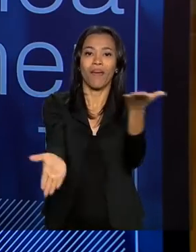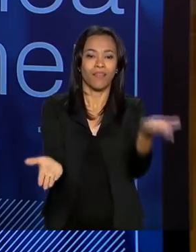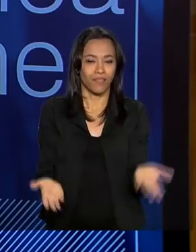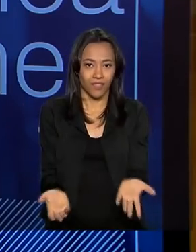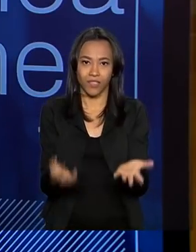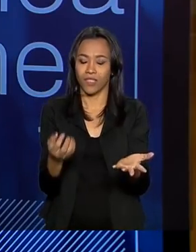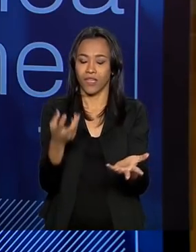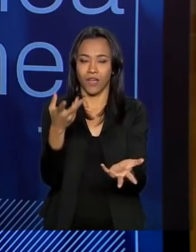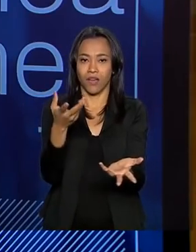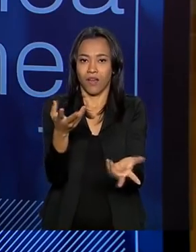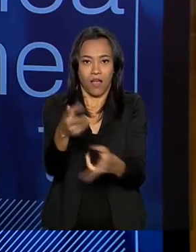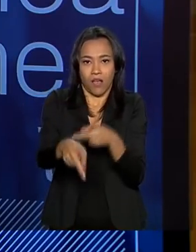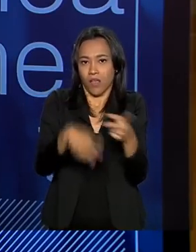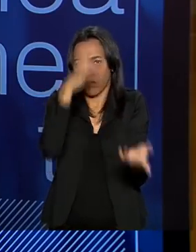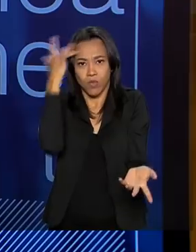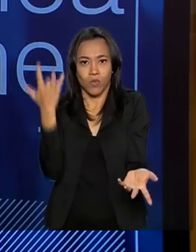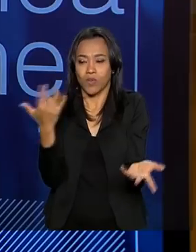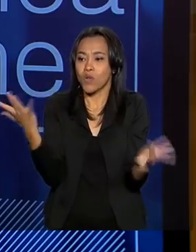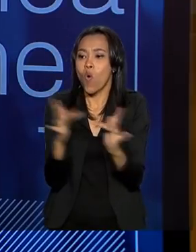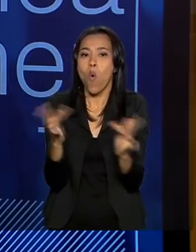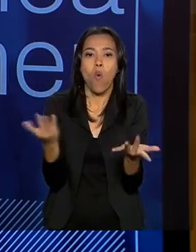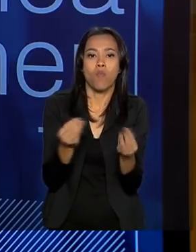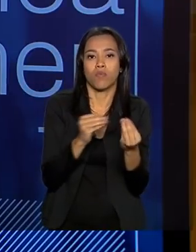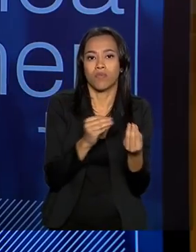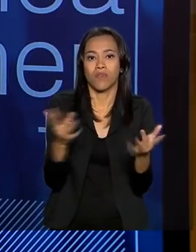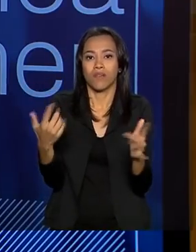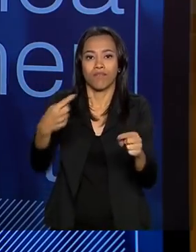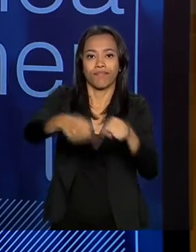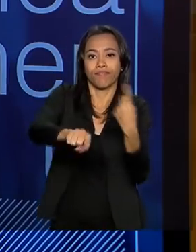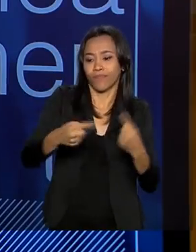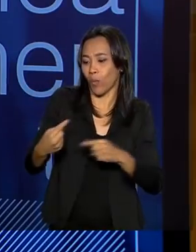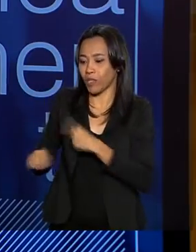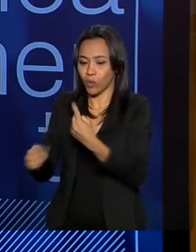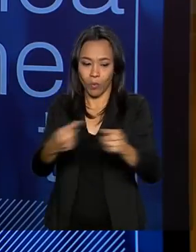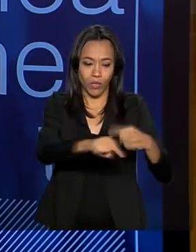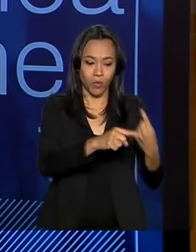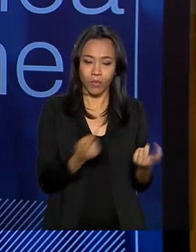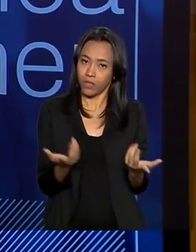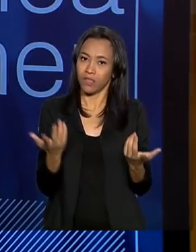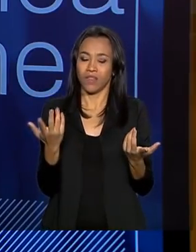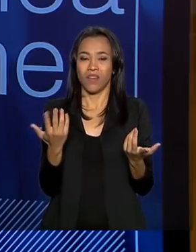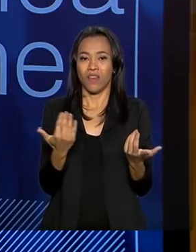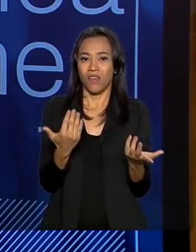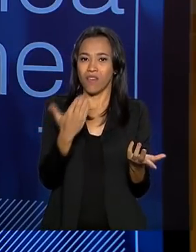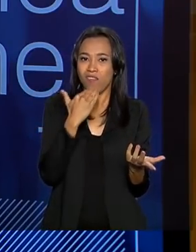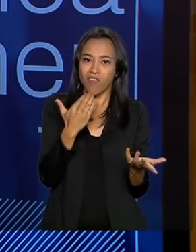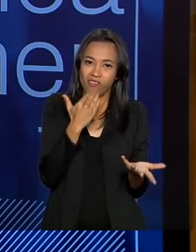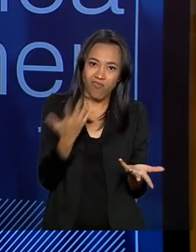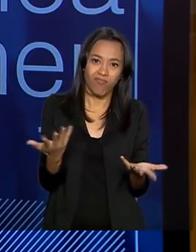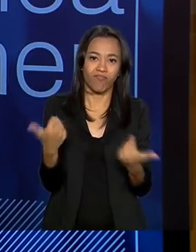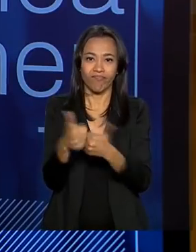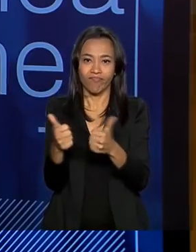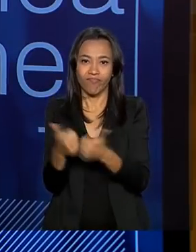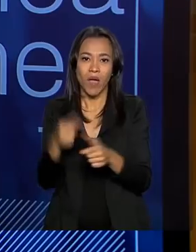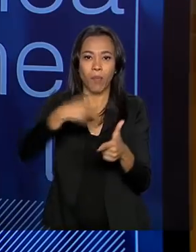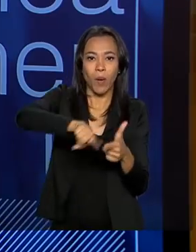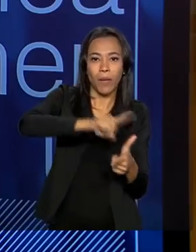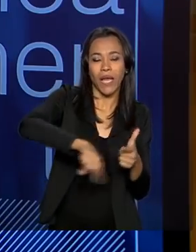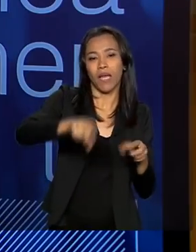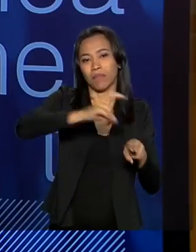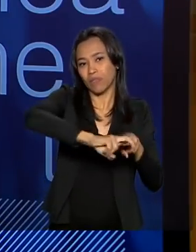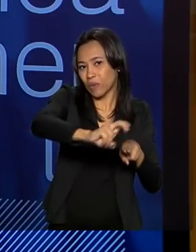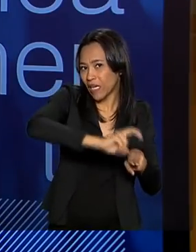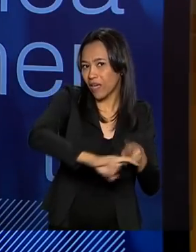Esses modais não se mostram economicamente viáveis e temos transportes sucateados, problemas com trens, com ônibus.